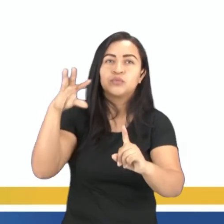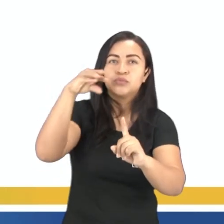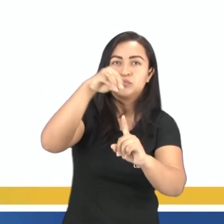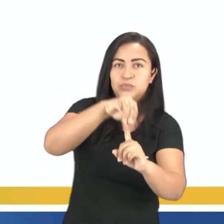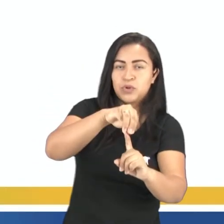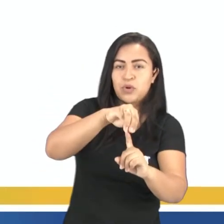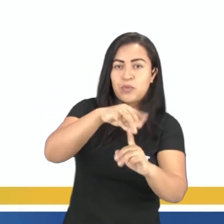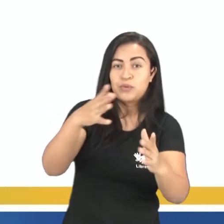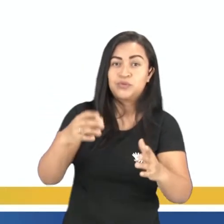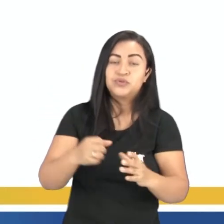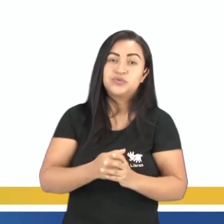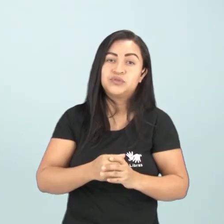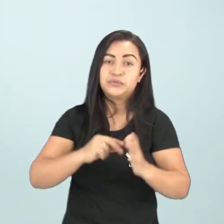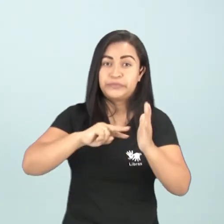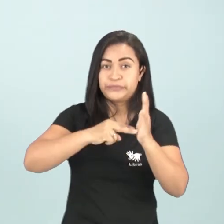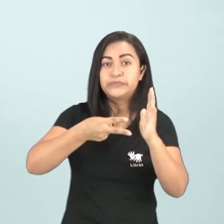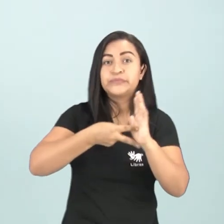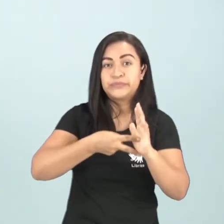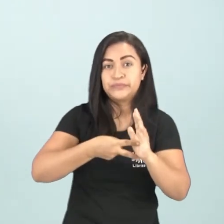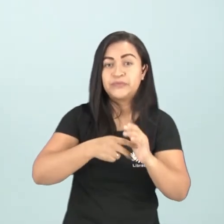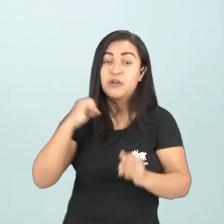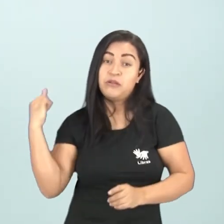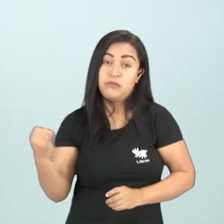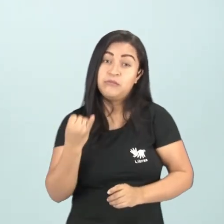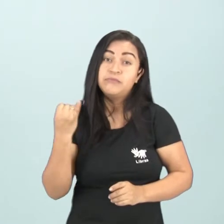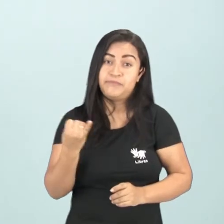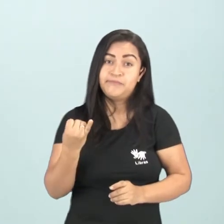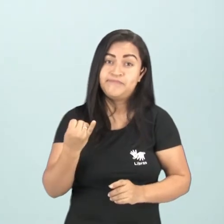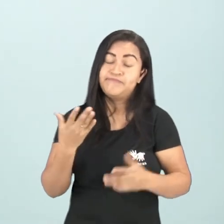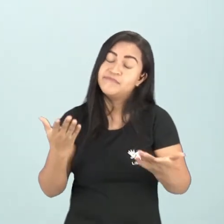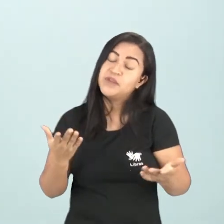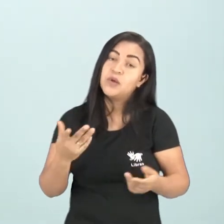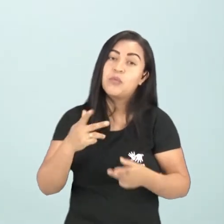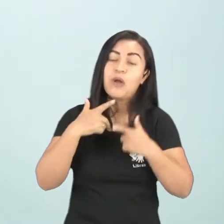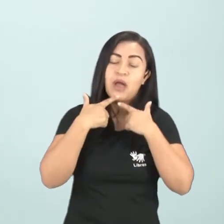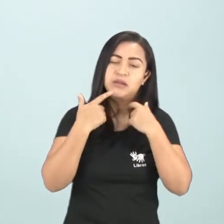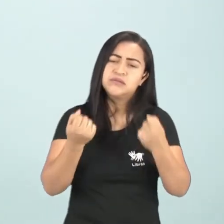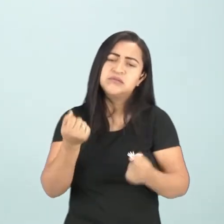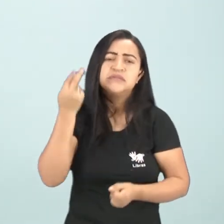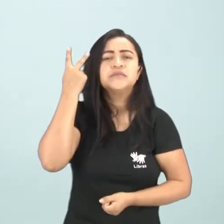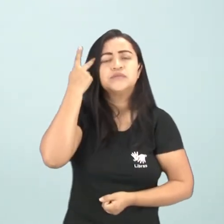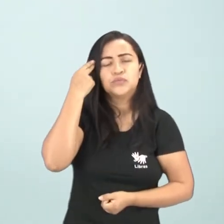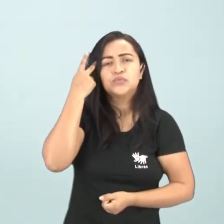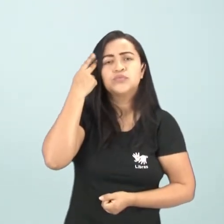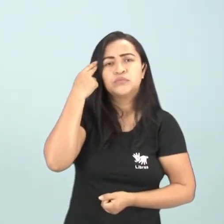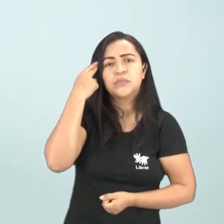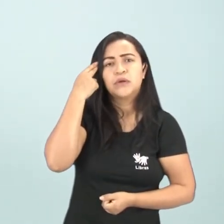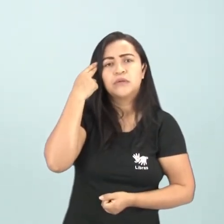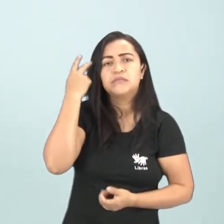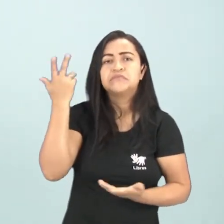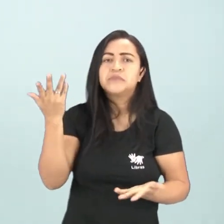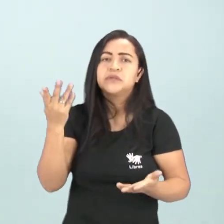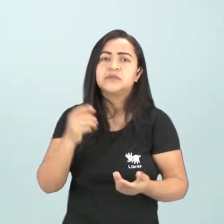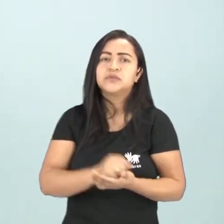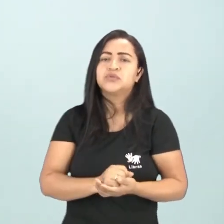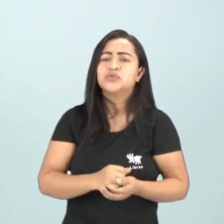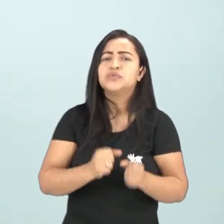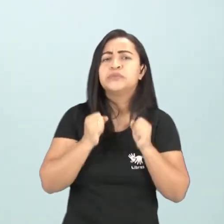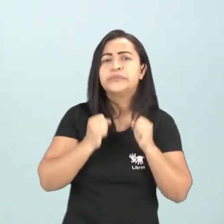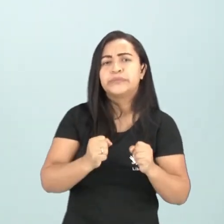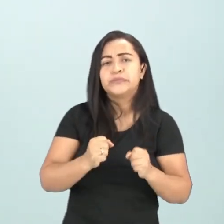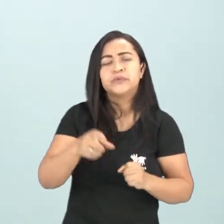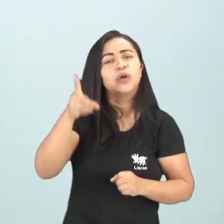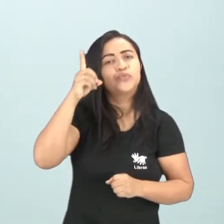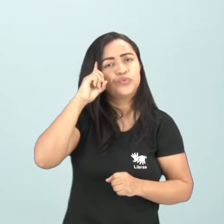significação. Então, a linguagem pode ser uma linguagem comum, a linguagem padrão que a gente utiliza no nosso dia a dia,